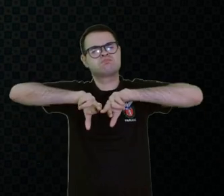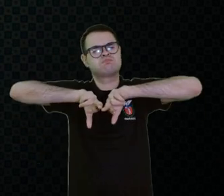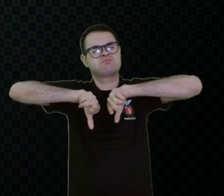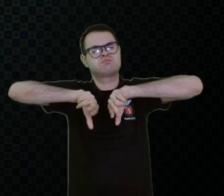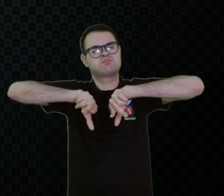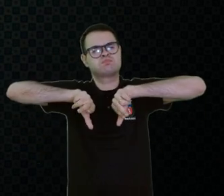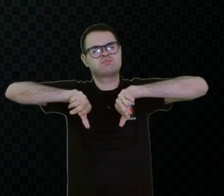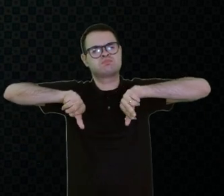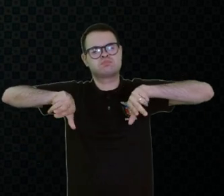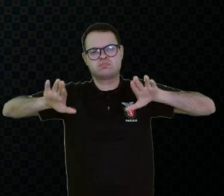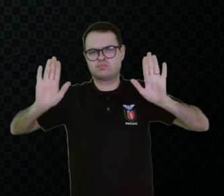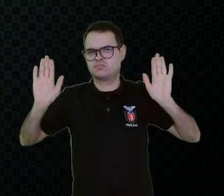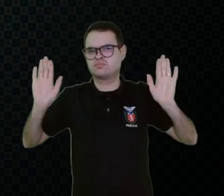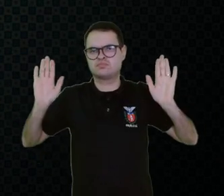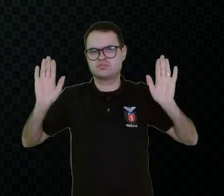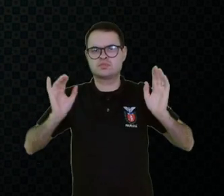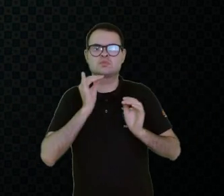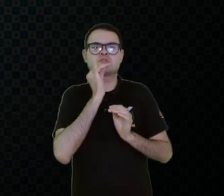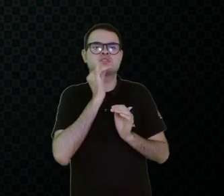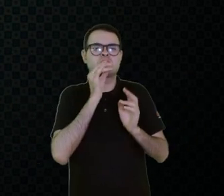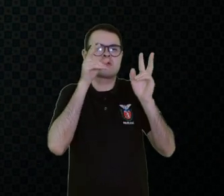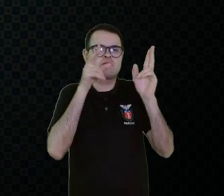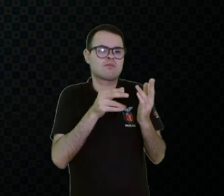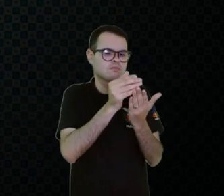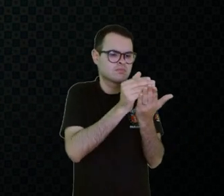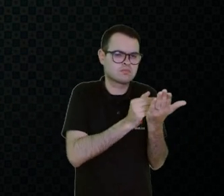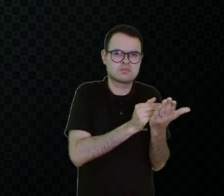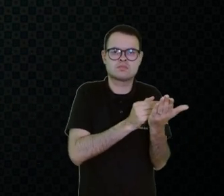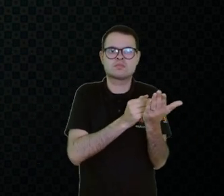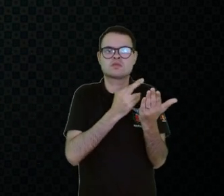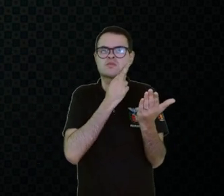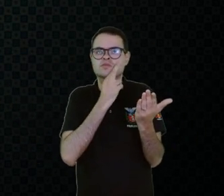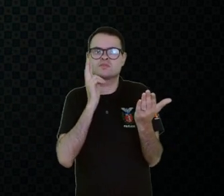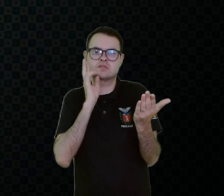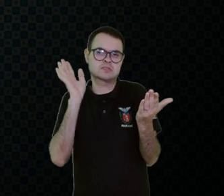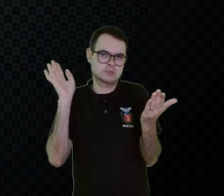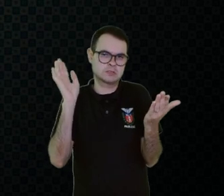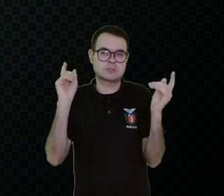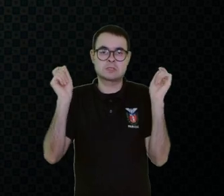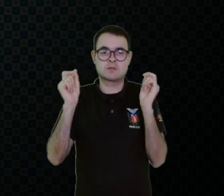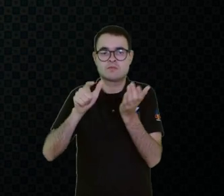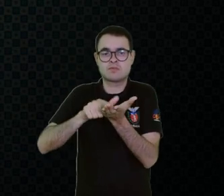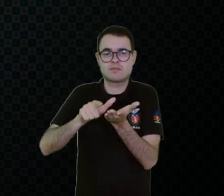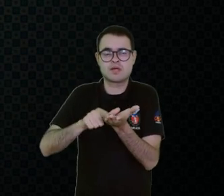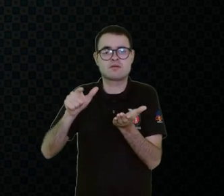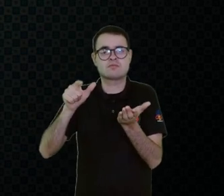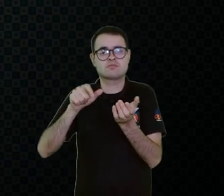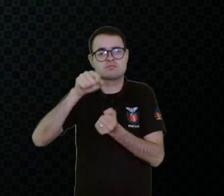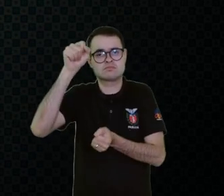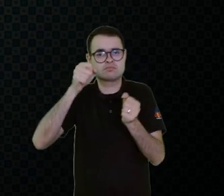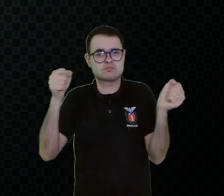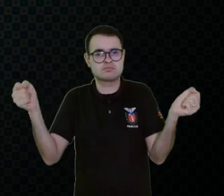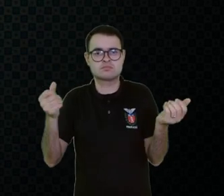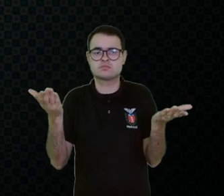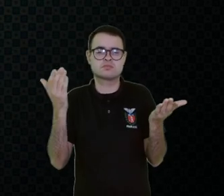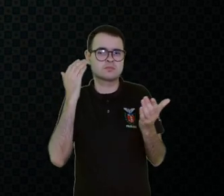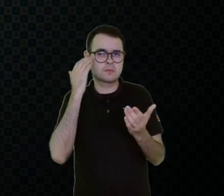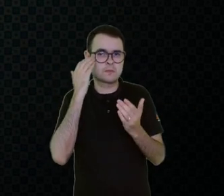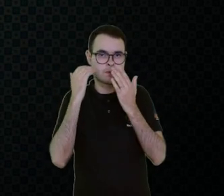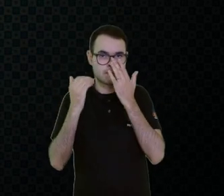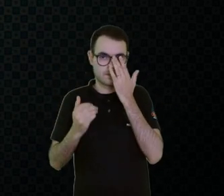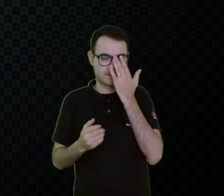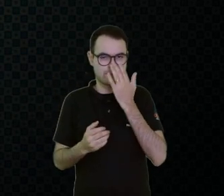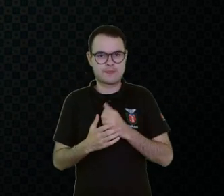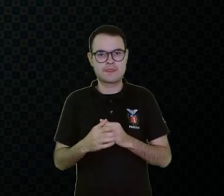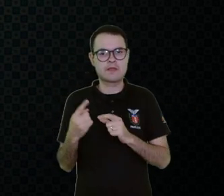de um restaurante, por exemplo, perdão. Pode ser produzido em papel, cartolina, papelão, então por que a gente dá muito desses